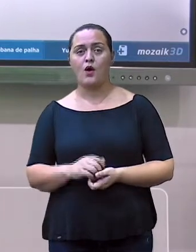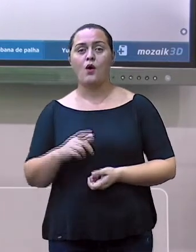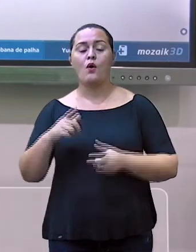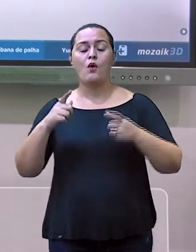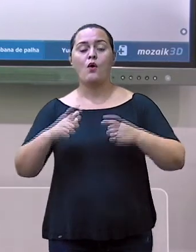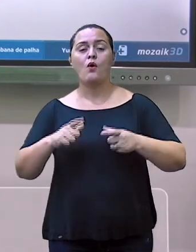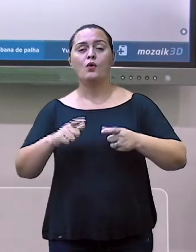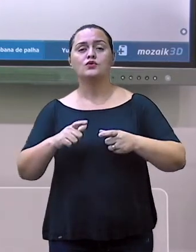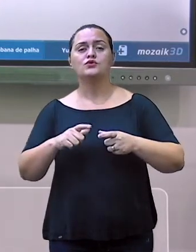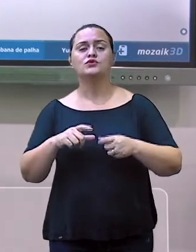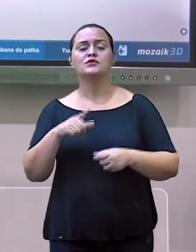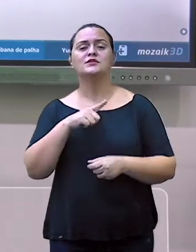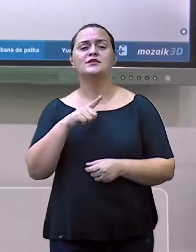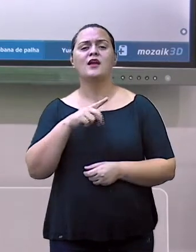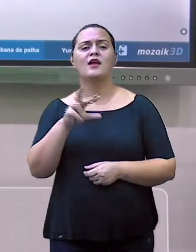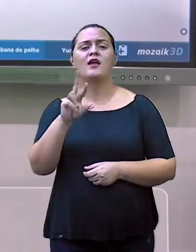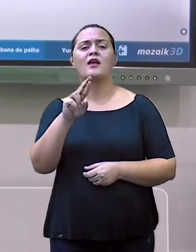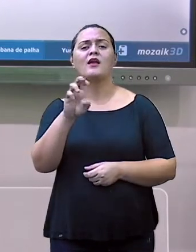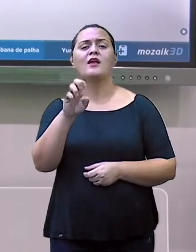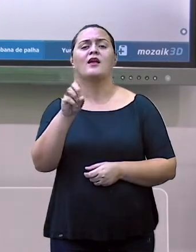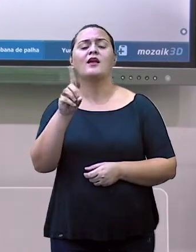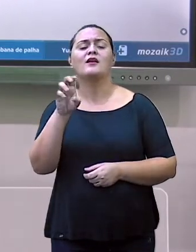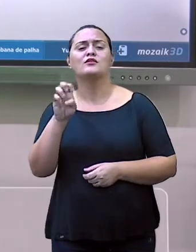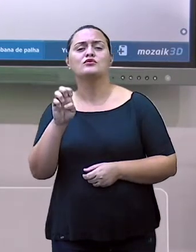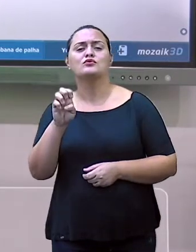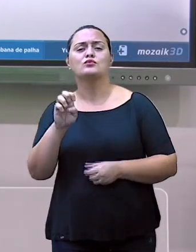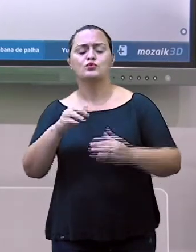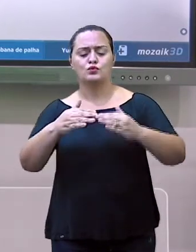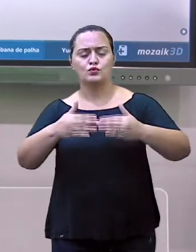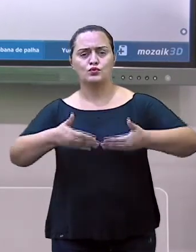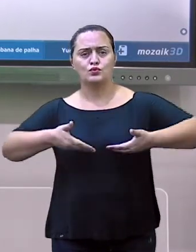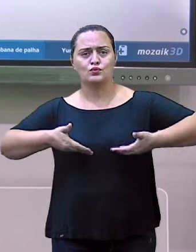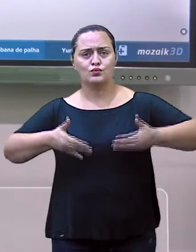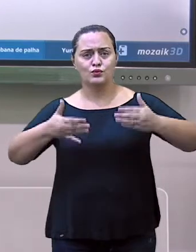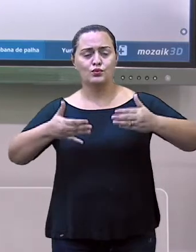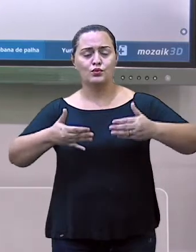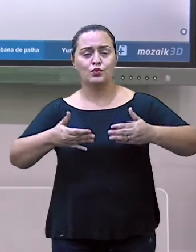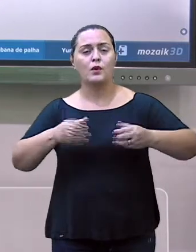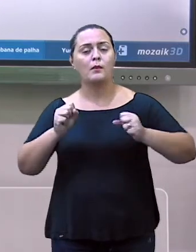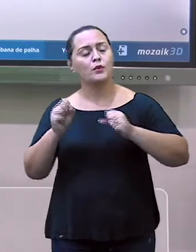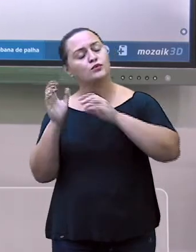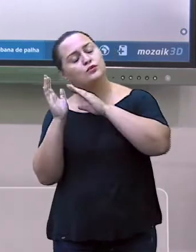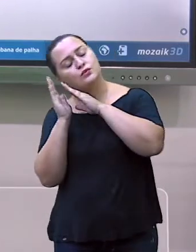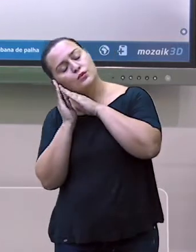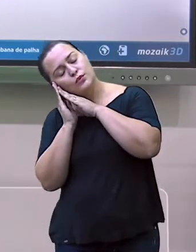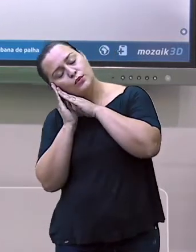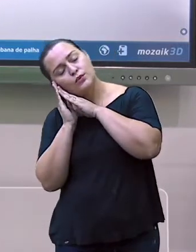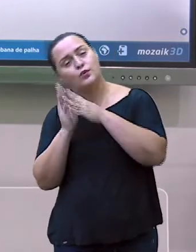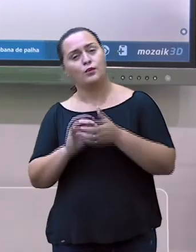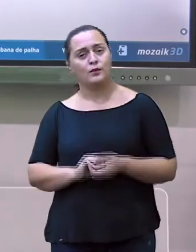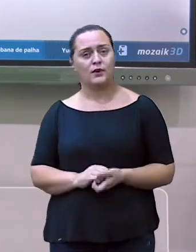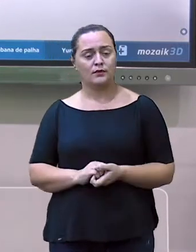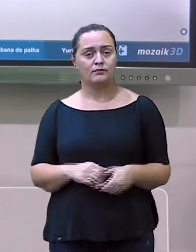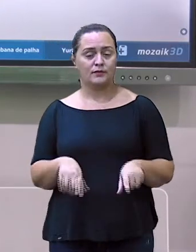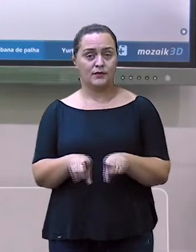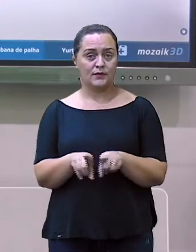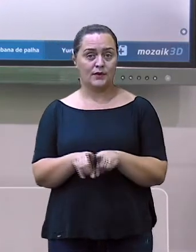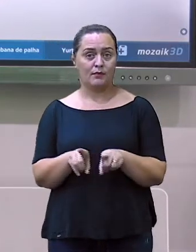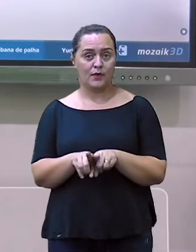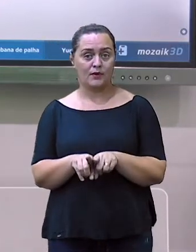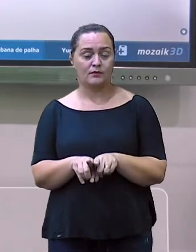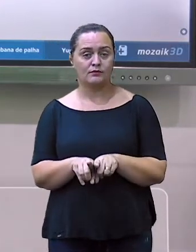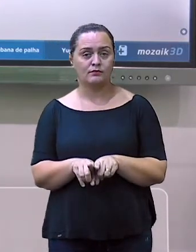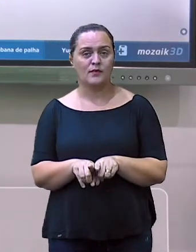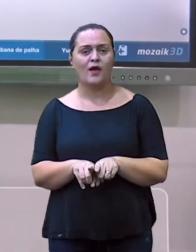usam para dormir. A estrutura da oca é bastante resistente, pois a construção, com utilização de taquaras,